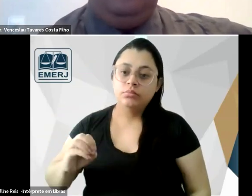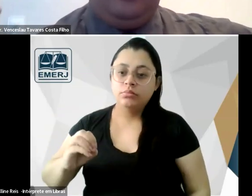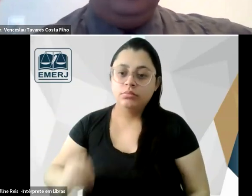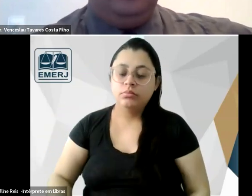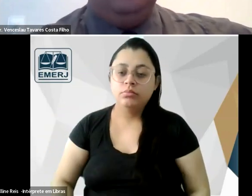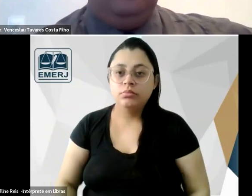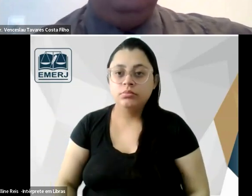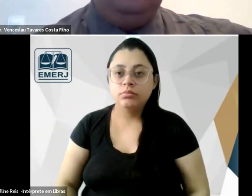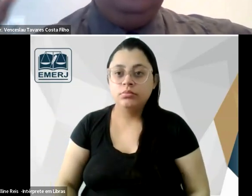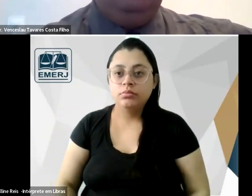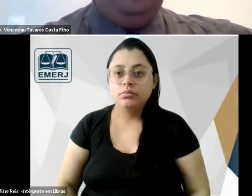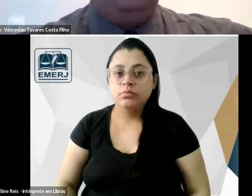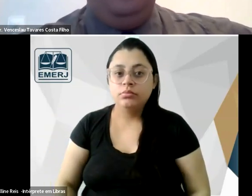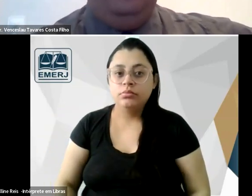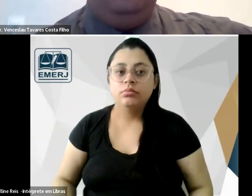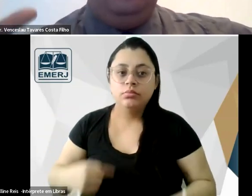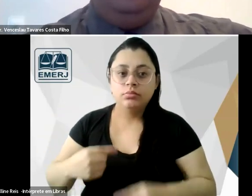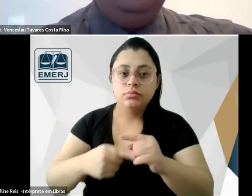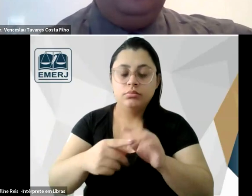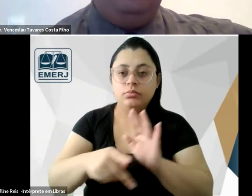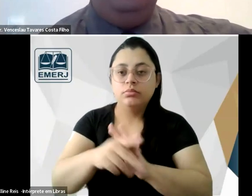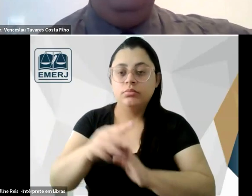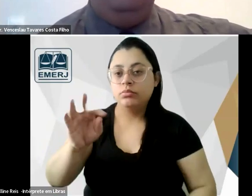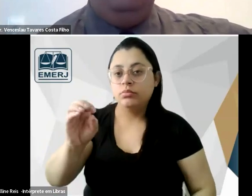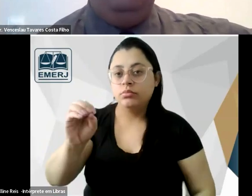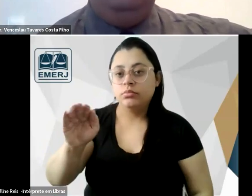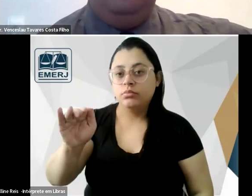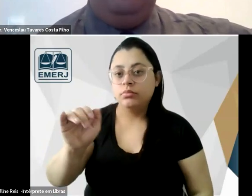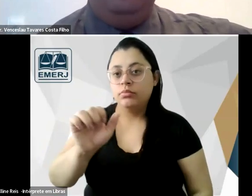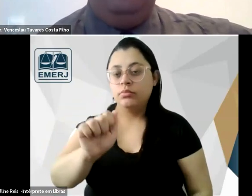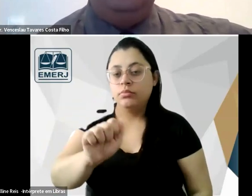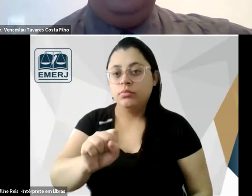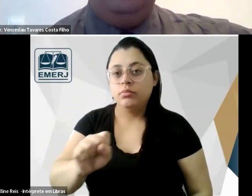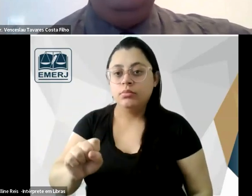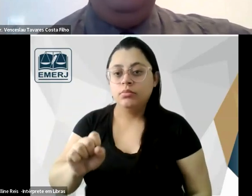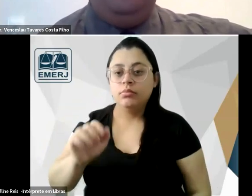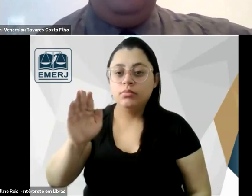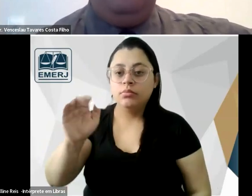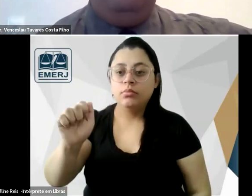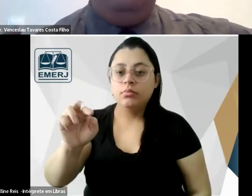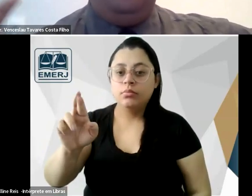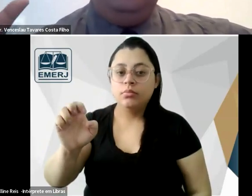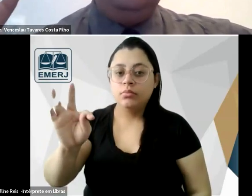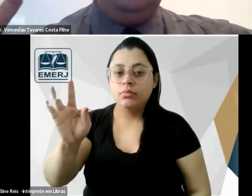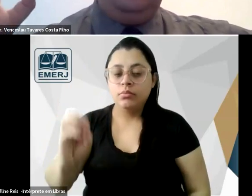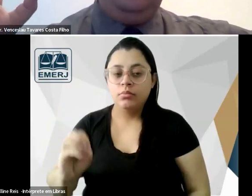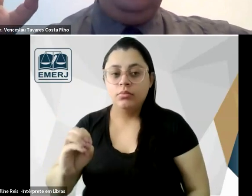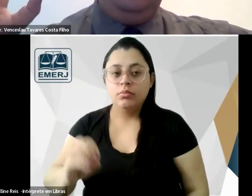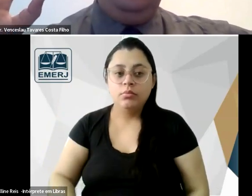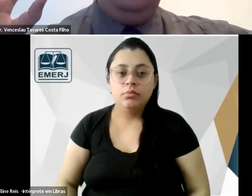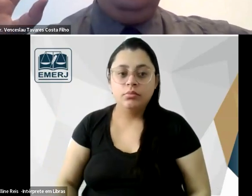que é a geração de Tobias Barreto e dos que vem depois de Tobias Barreto mas